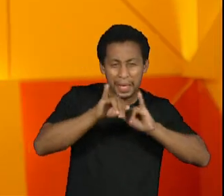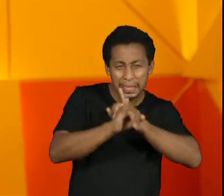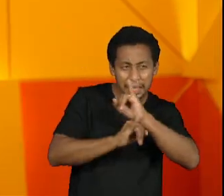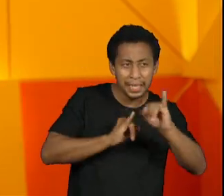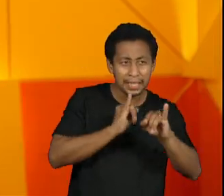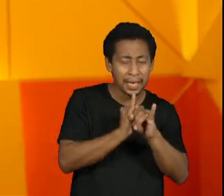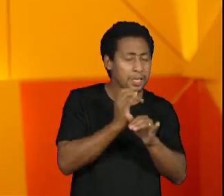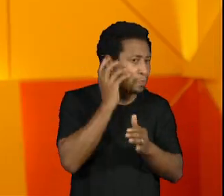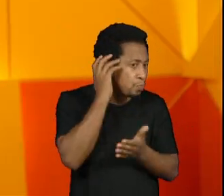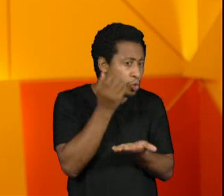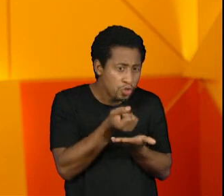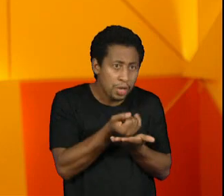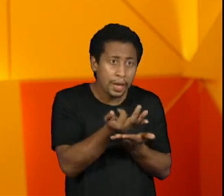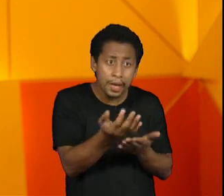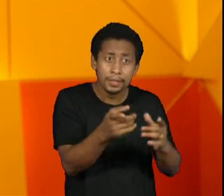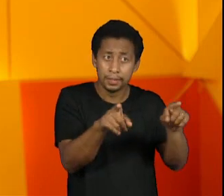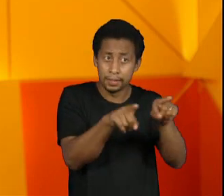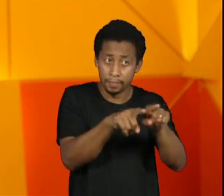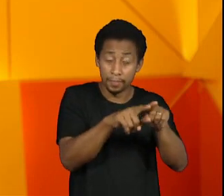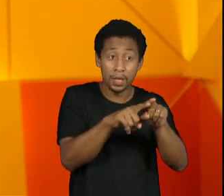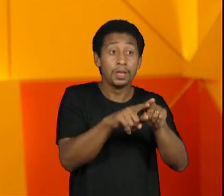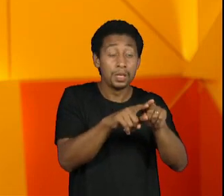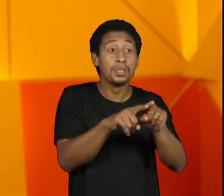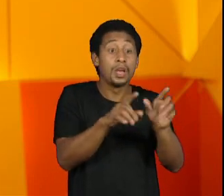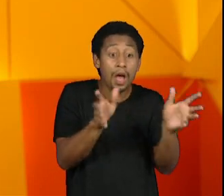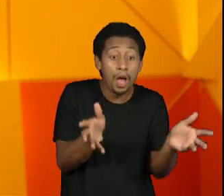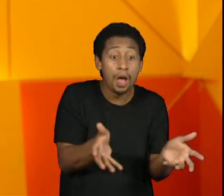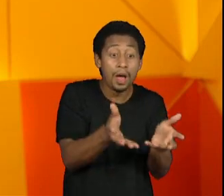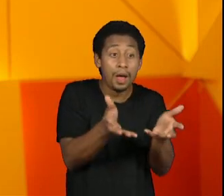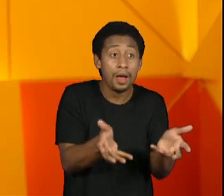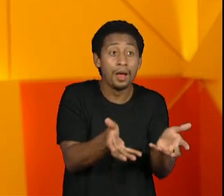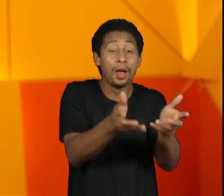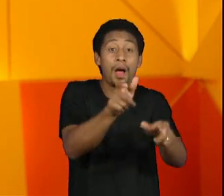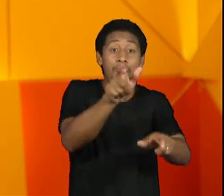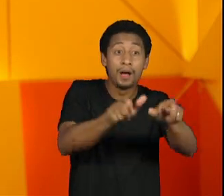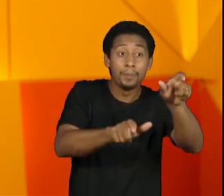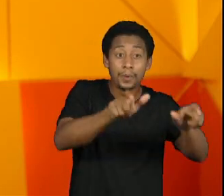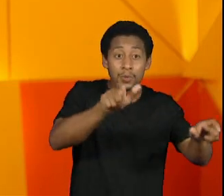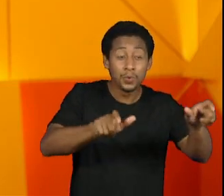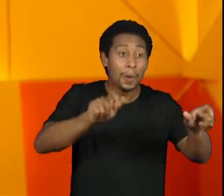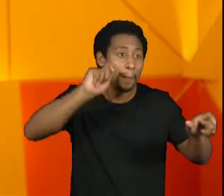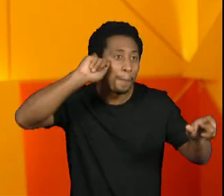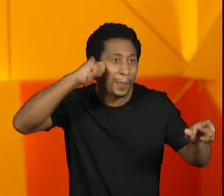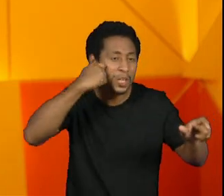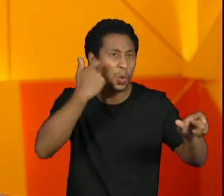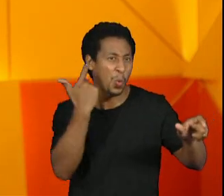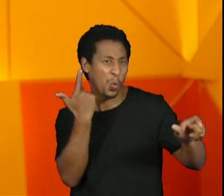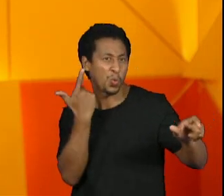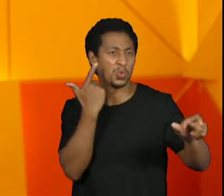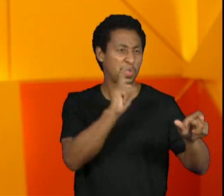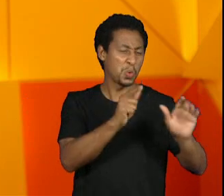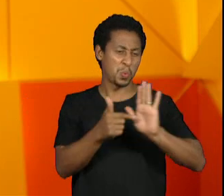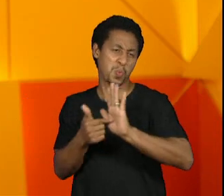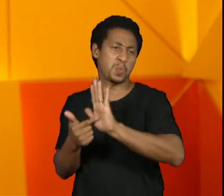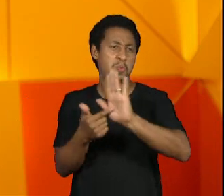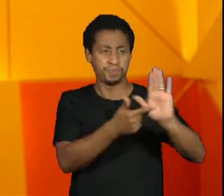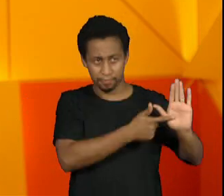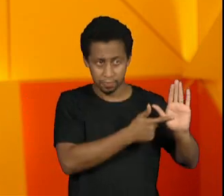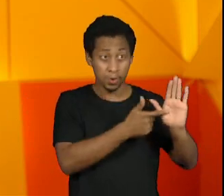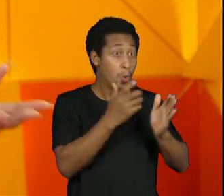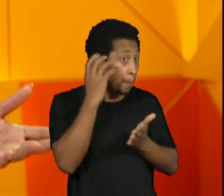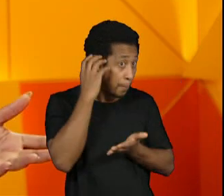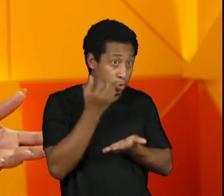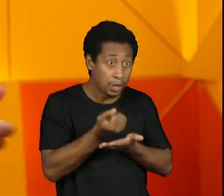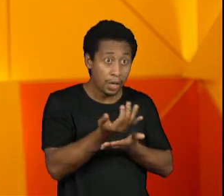protagonista mudasse. O tom da pele do protagonista mudou. O podcast realmente tá nesse lugar que